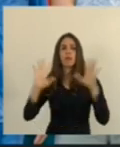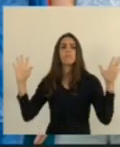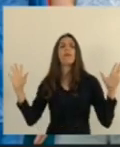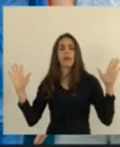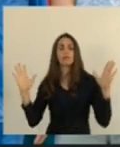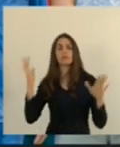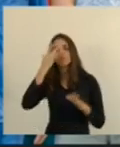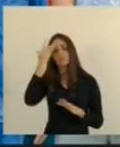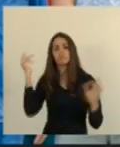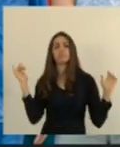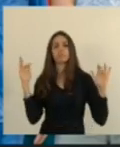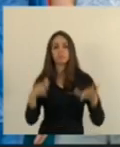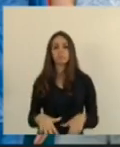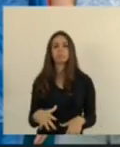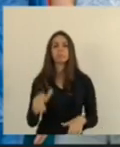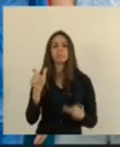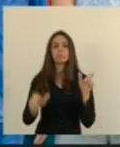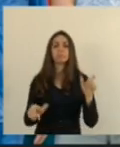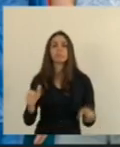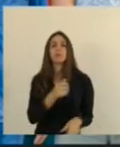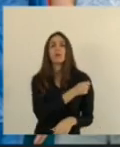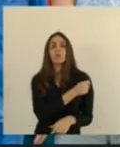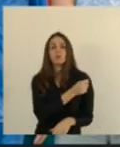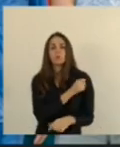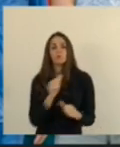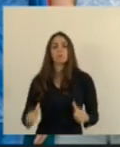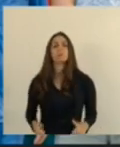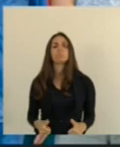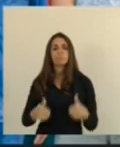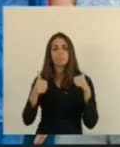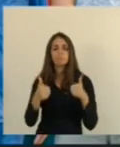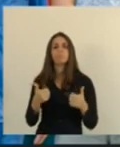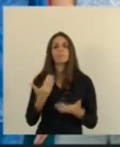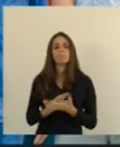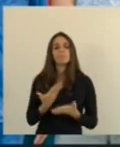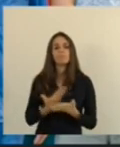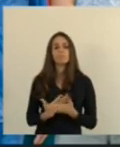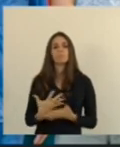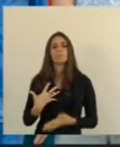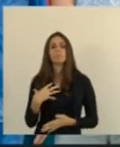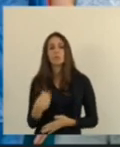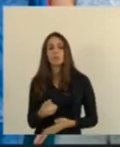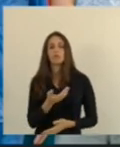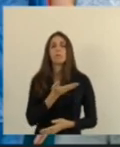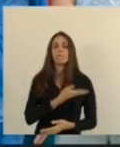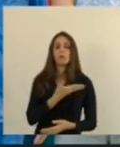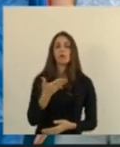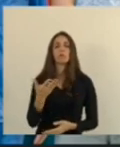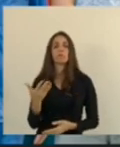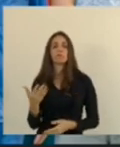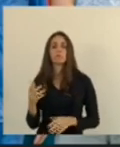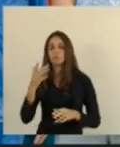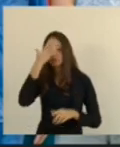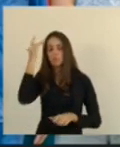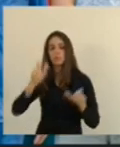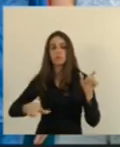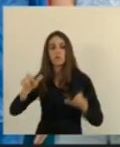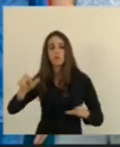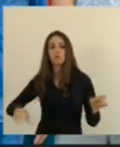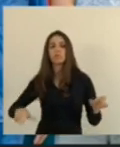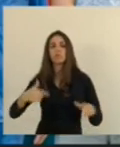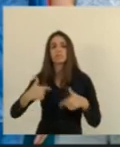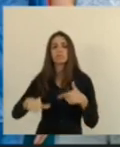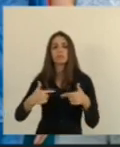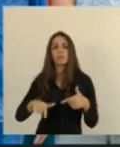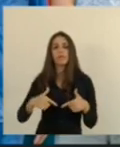e que dê condições de qualidade de vida para os nossos amigos, filhos e filhas dos trabalhadores de